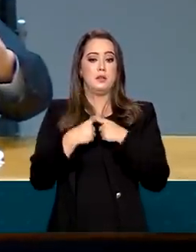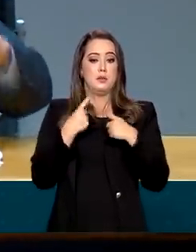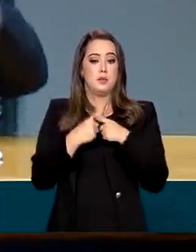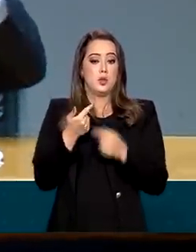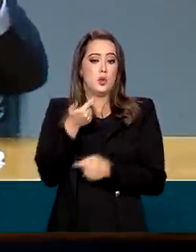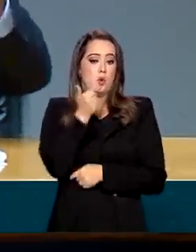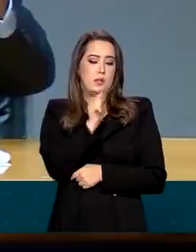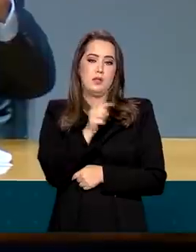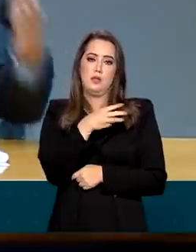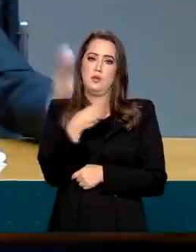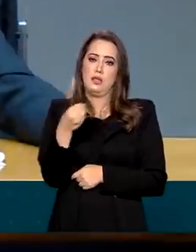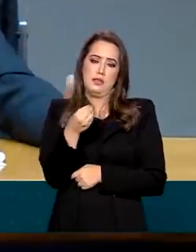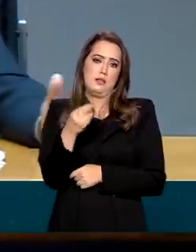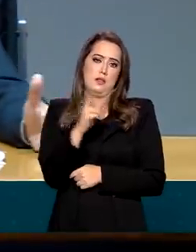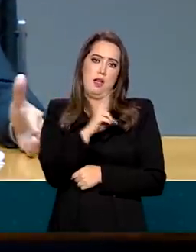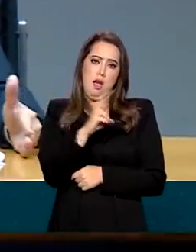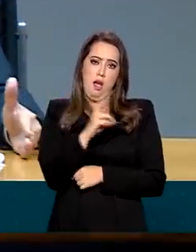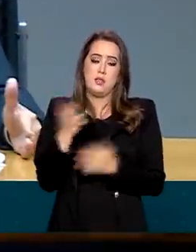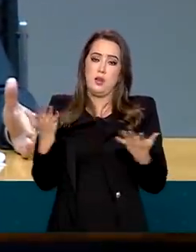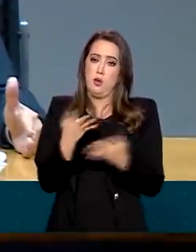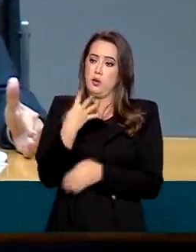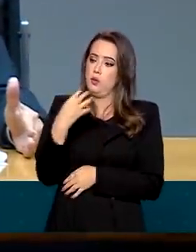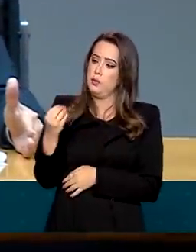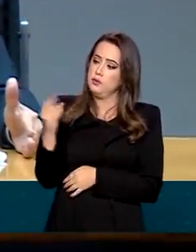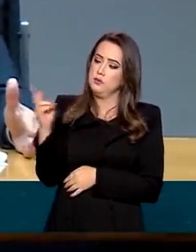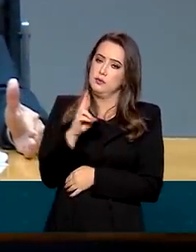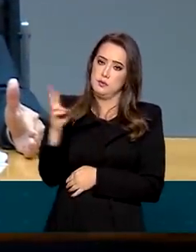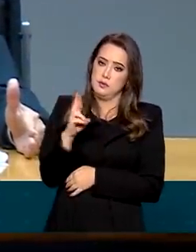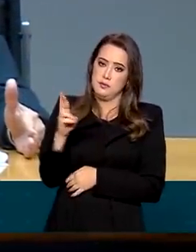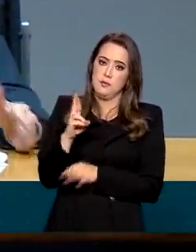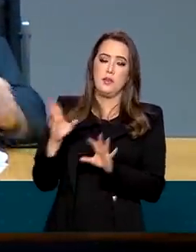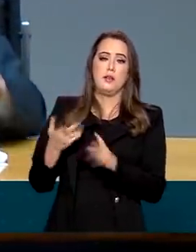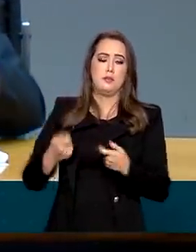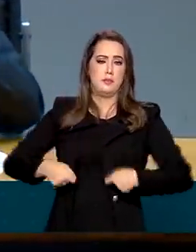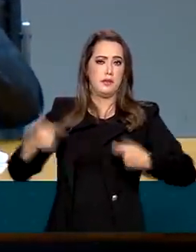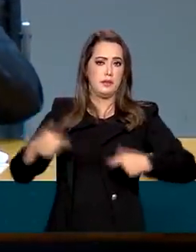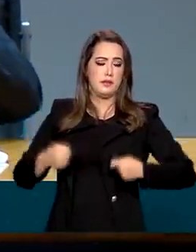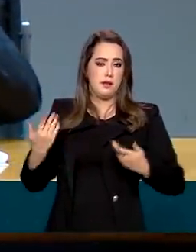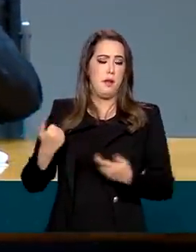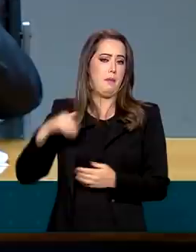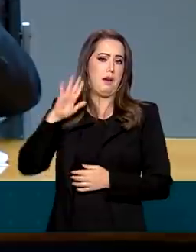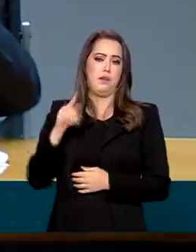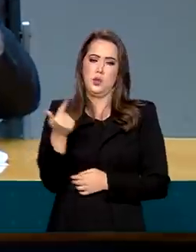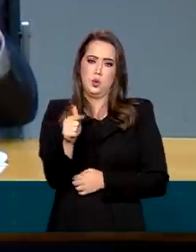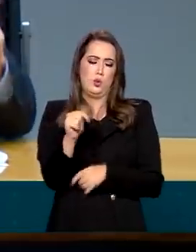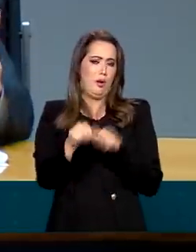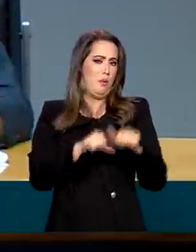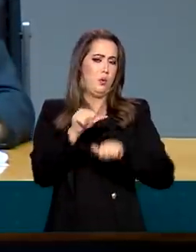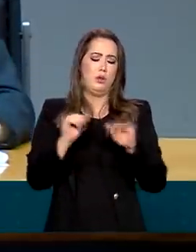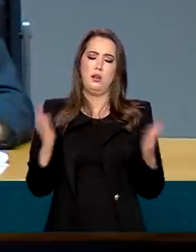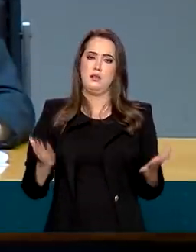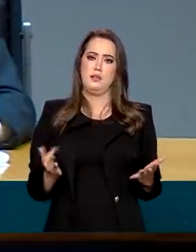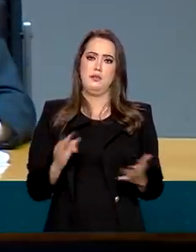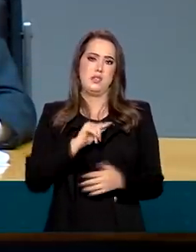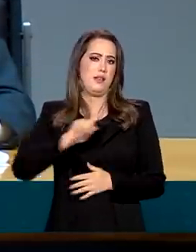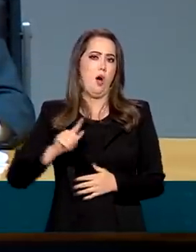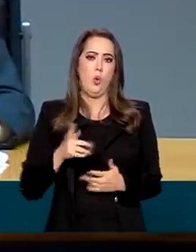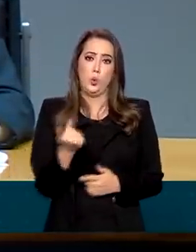teto 300, se for 400, é uma licença para gastar um pouco mais. Não há nenhuma mudança no arcabouço fiscal.